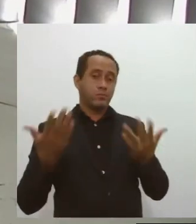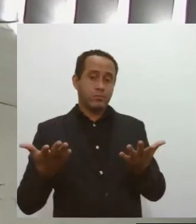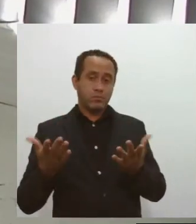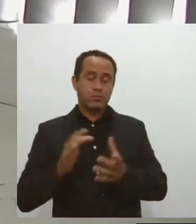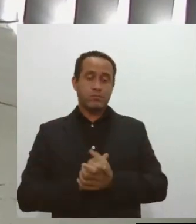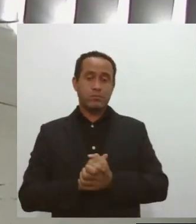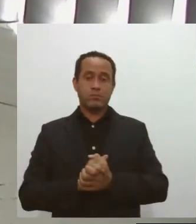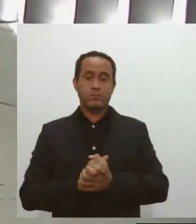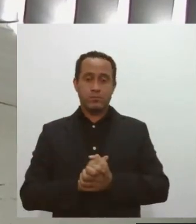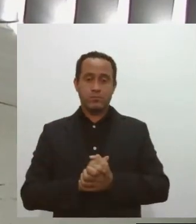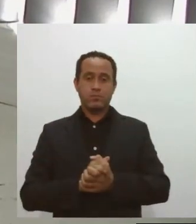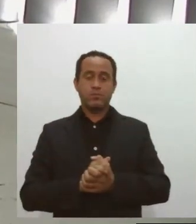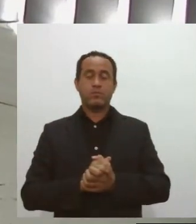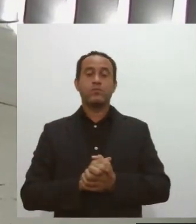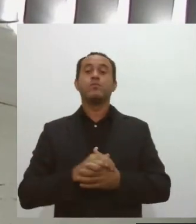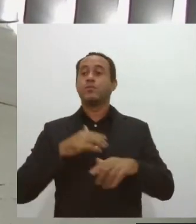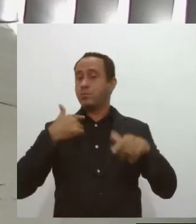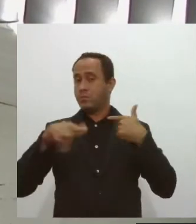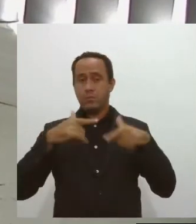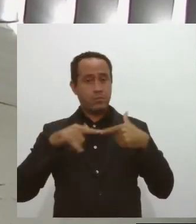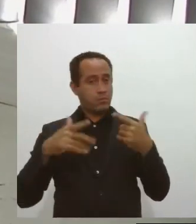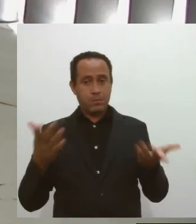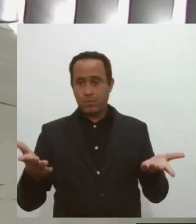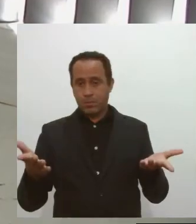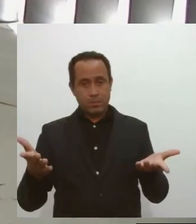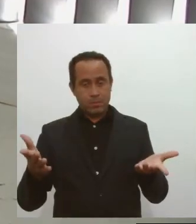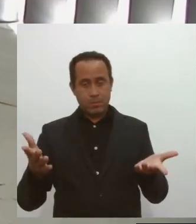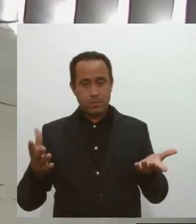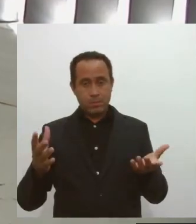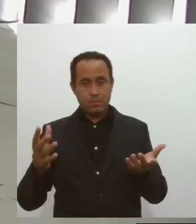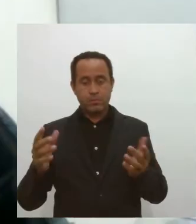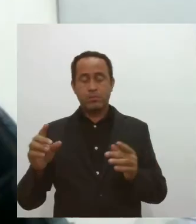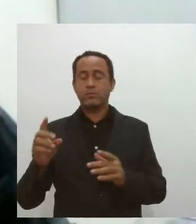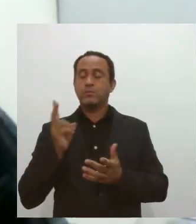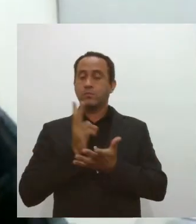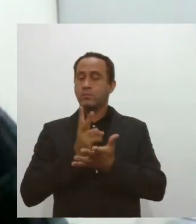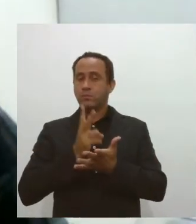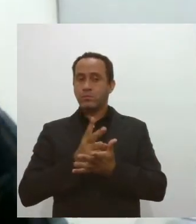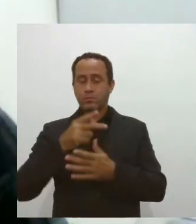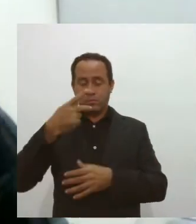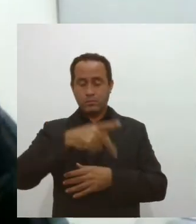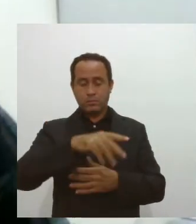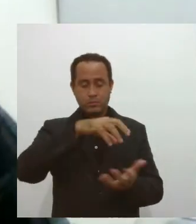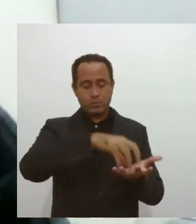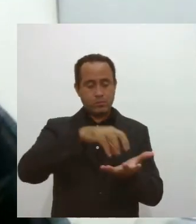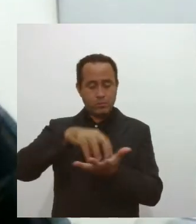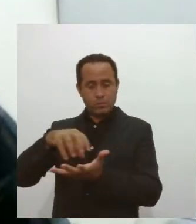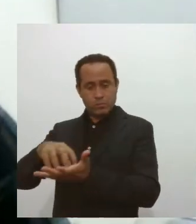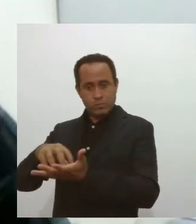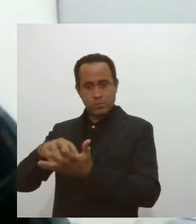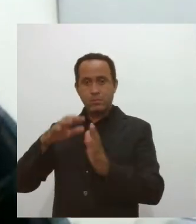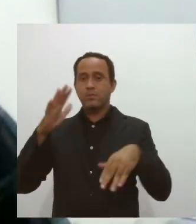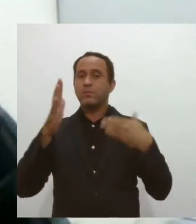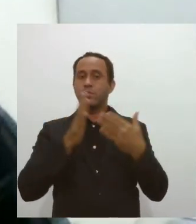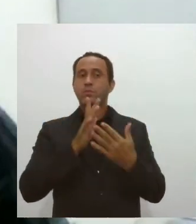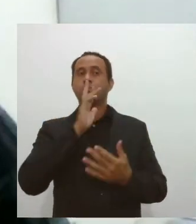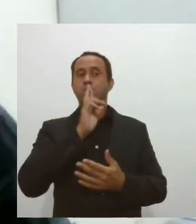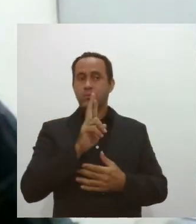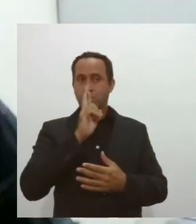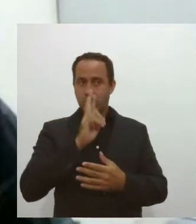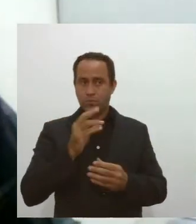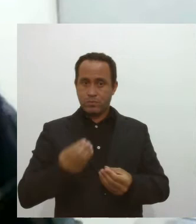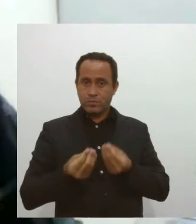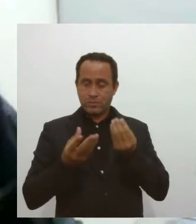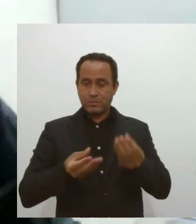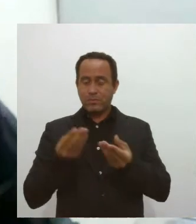está funcionando todas as contingências aqui no laboratório, para que todos os resultados fossem entregues